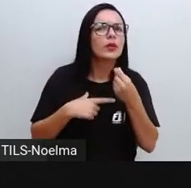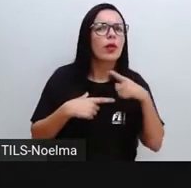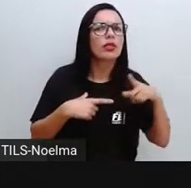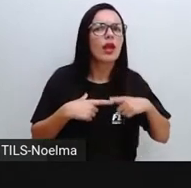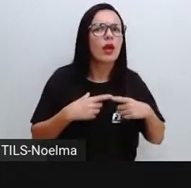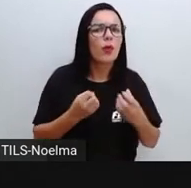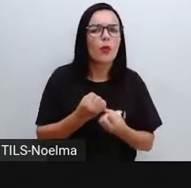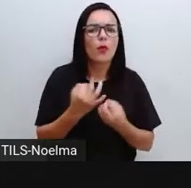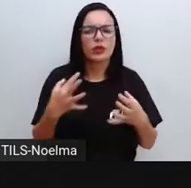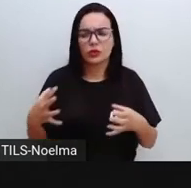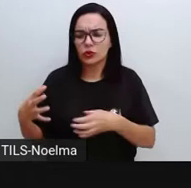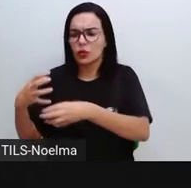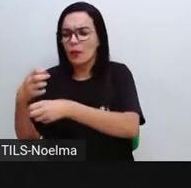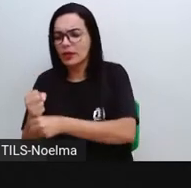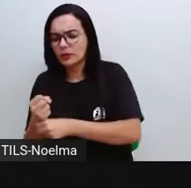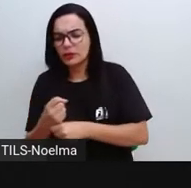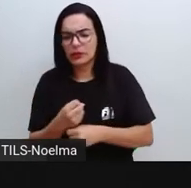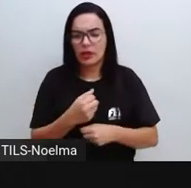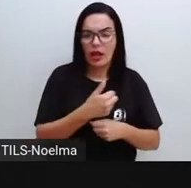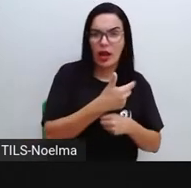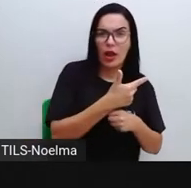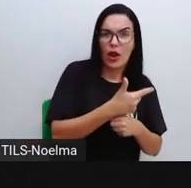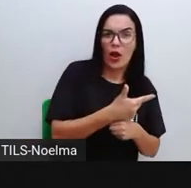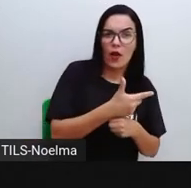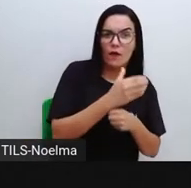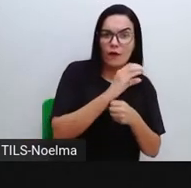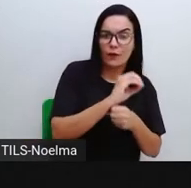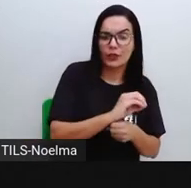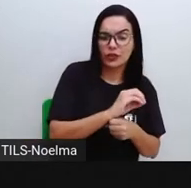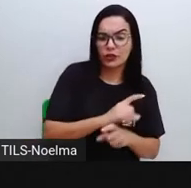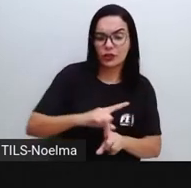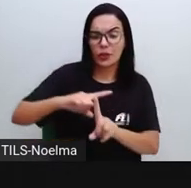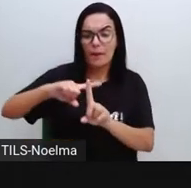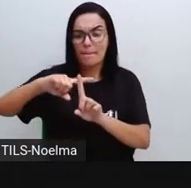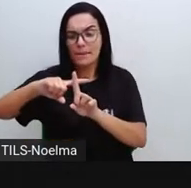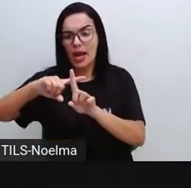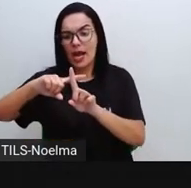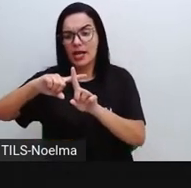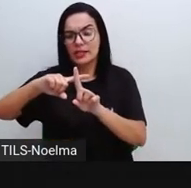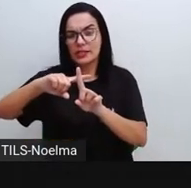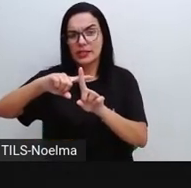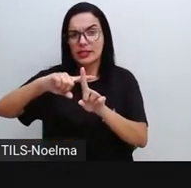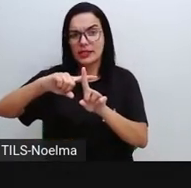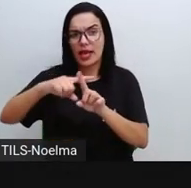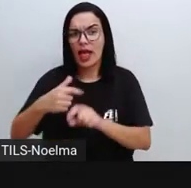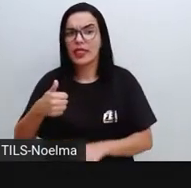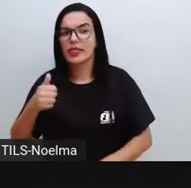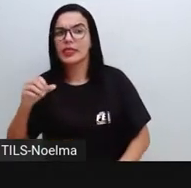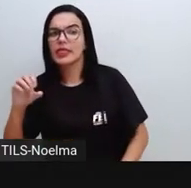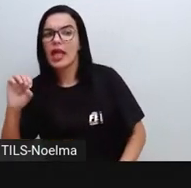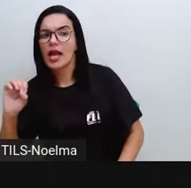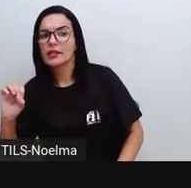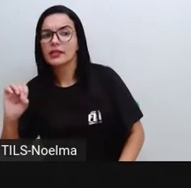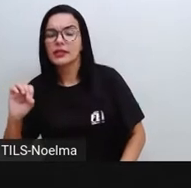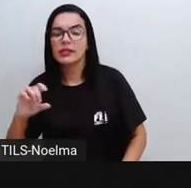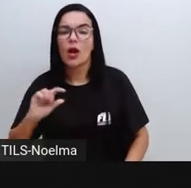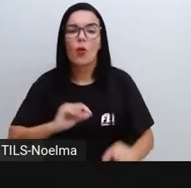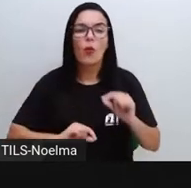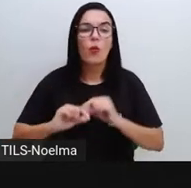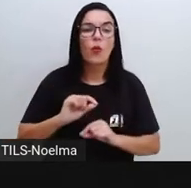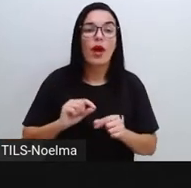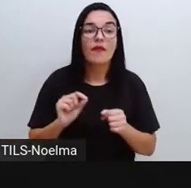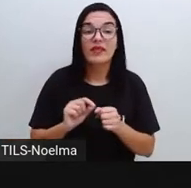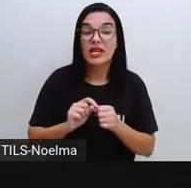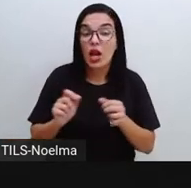observem que nós, para a gente descobrir aqui, nesse probleminha, tá? A gente vai precisar